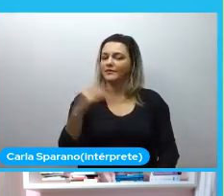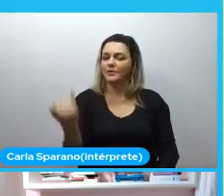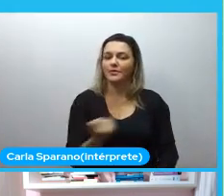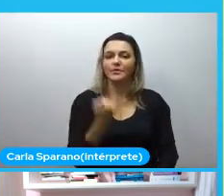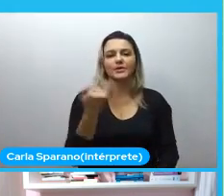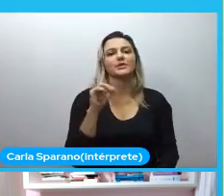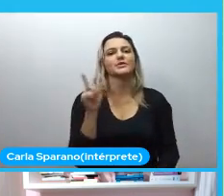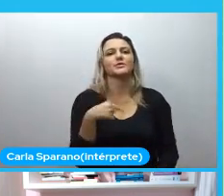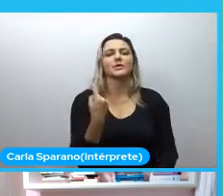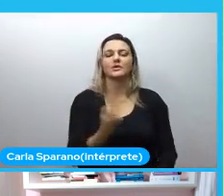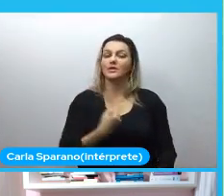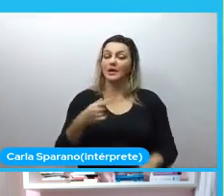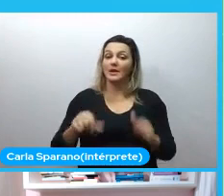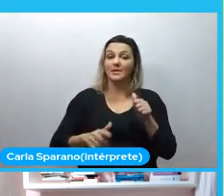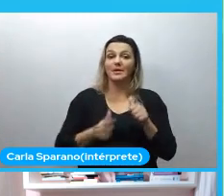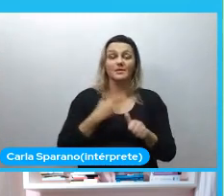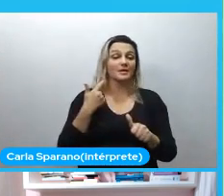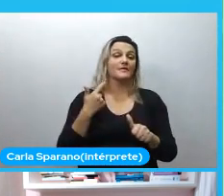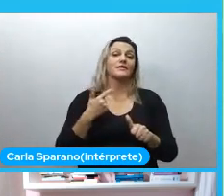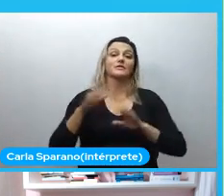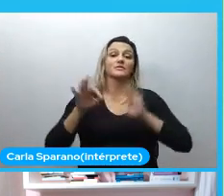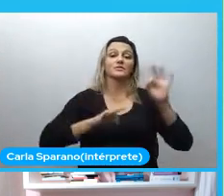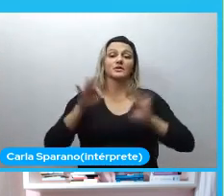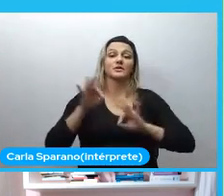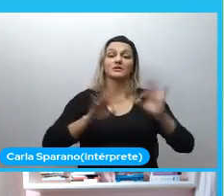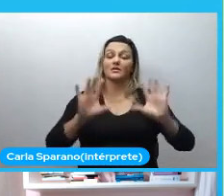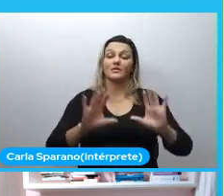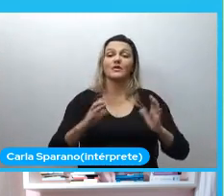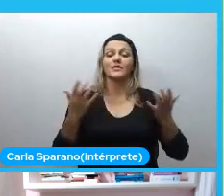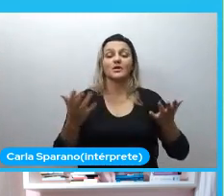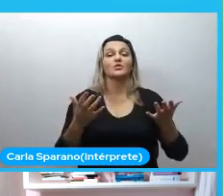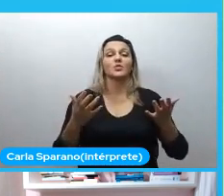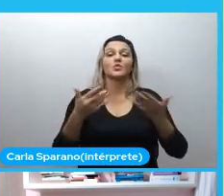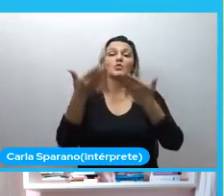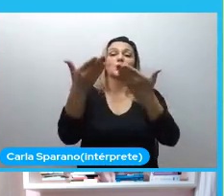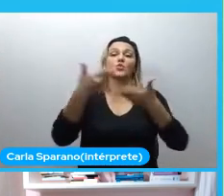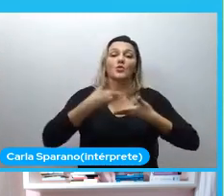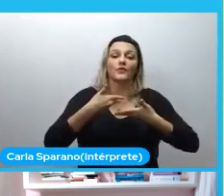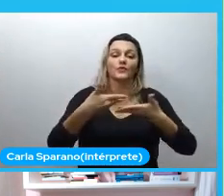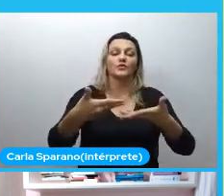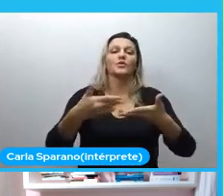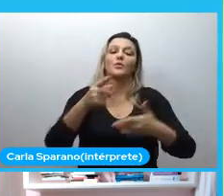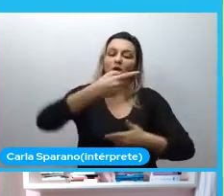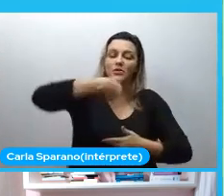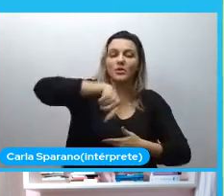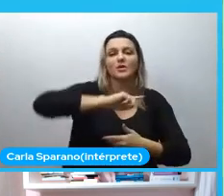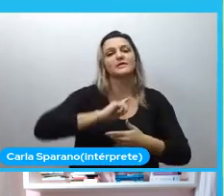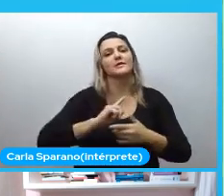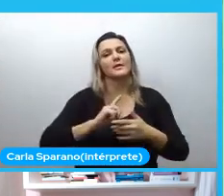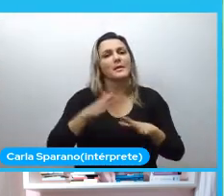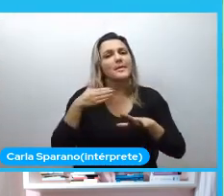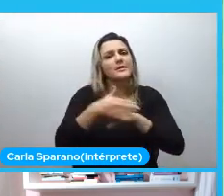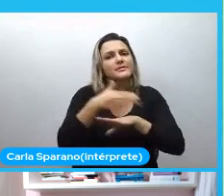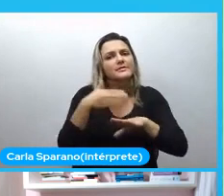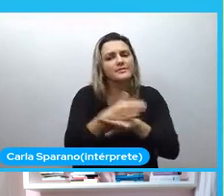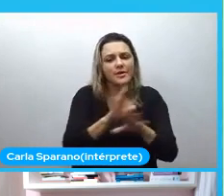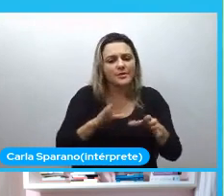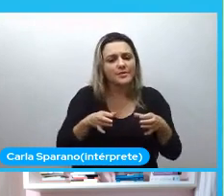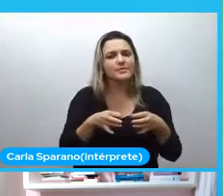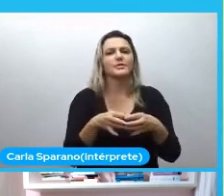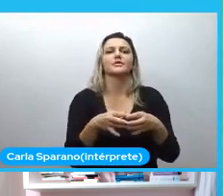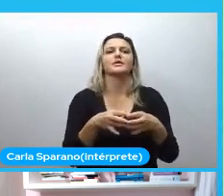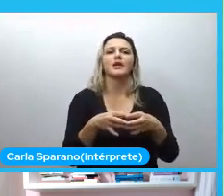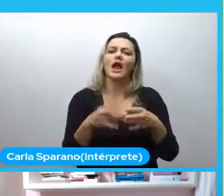organização do evento, convidou a gente para participar como comunidade. Foi nesse evento que eles chamaram, é a